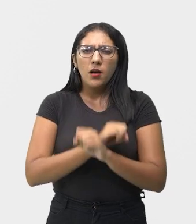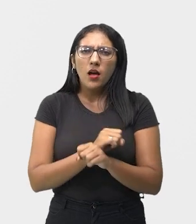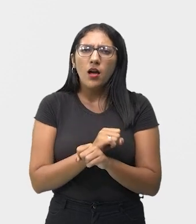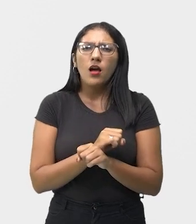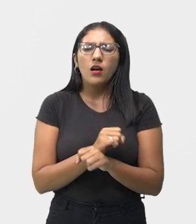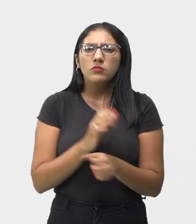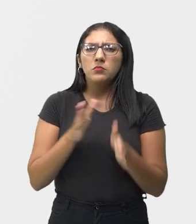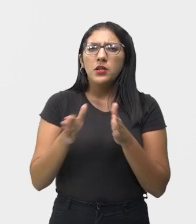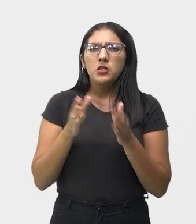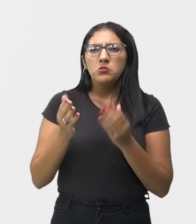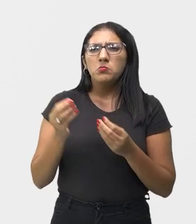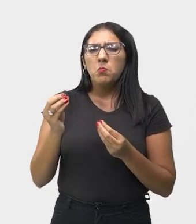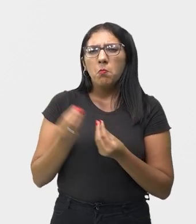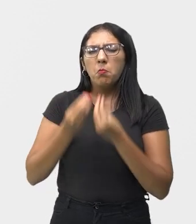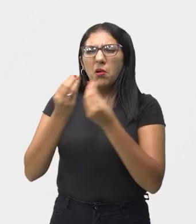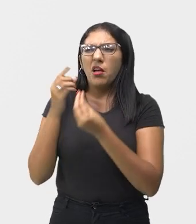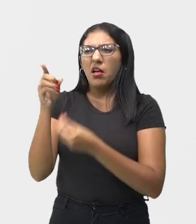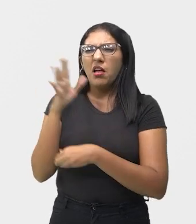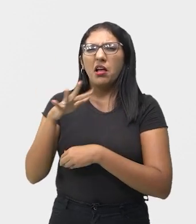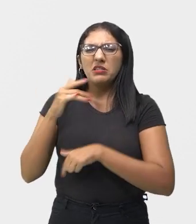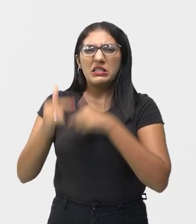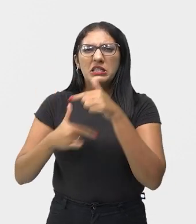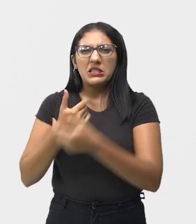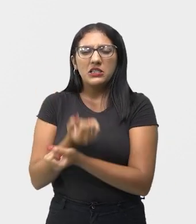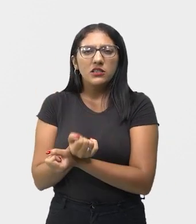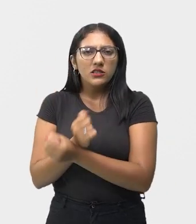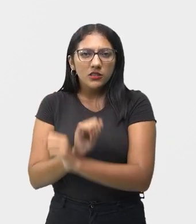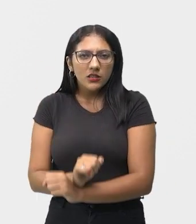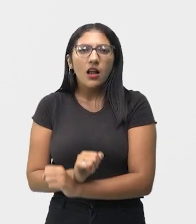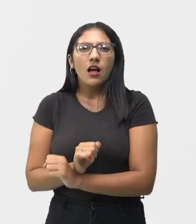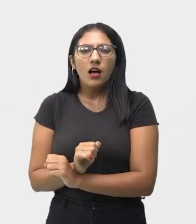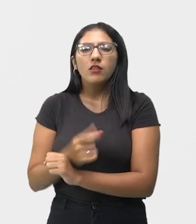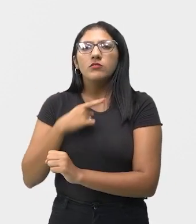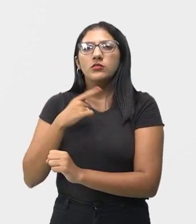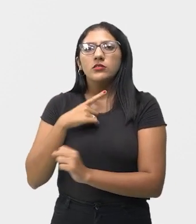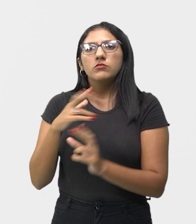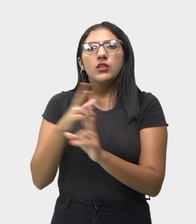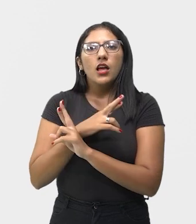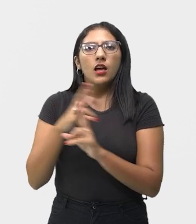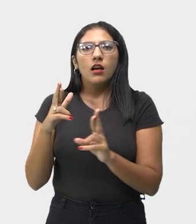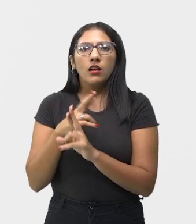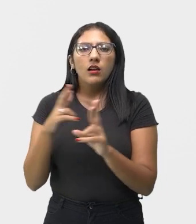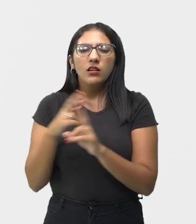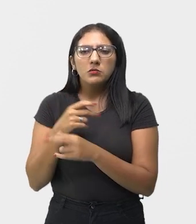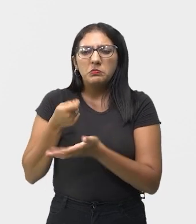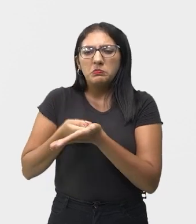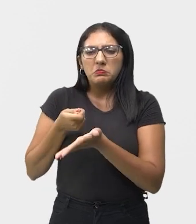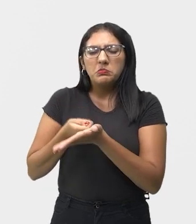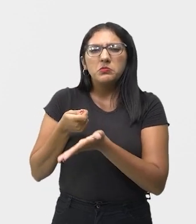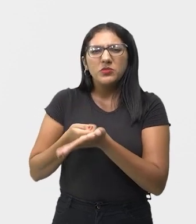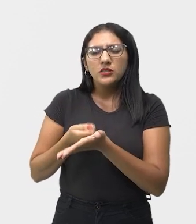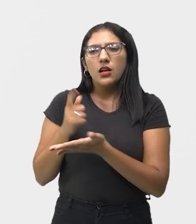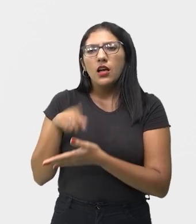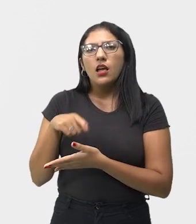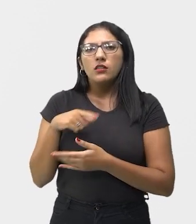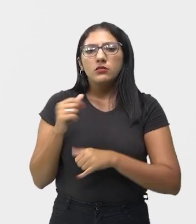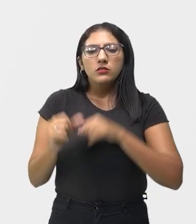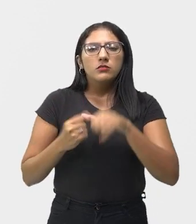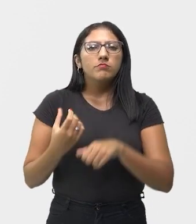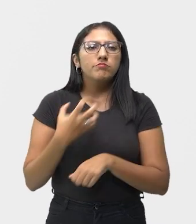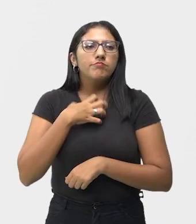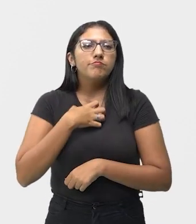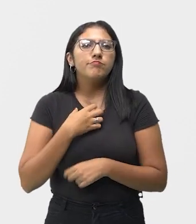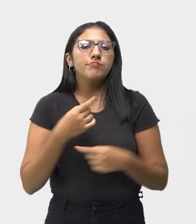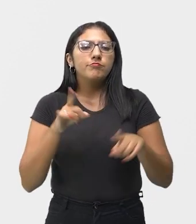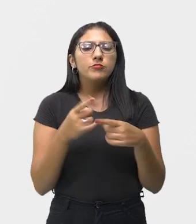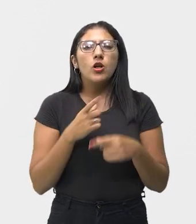americano para serem escravizadas, na música e no canto, uma espécie de refúgio no qual